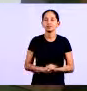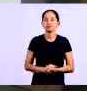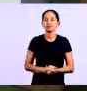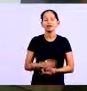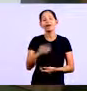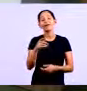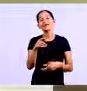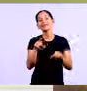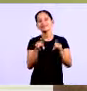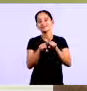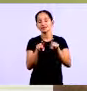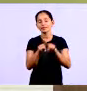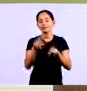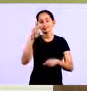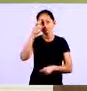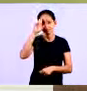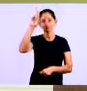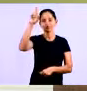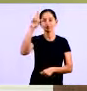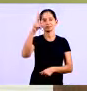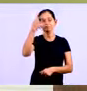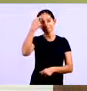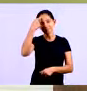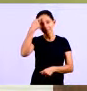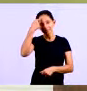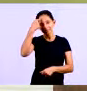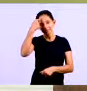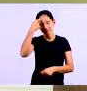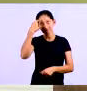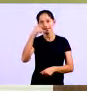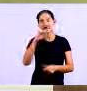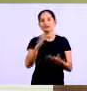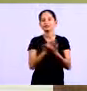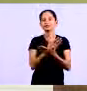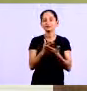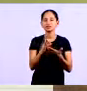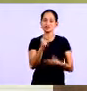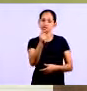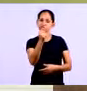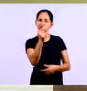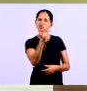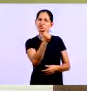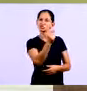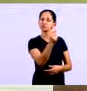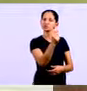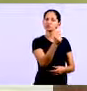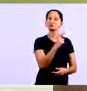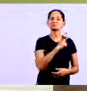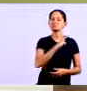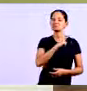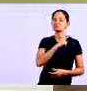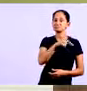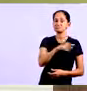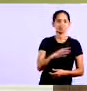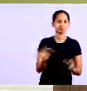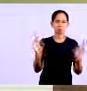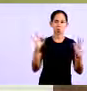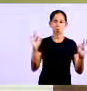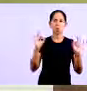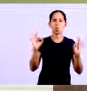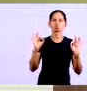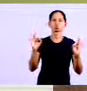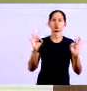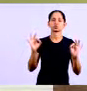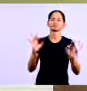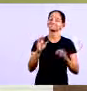cara pensa tem empresários que pensam realmente assim e às vezes tem bastante recurso em caixa ou tem dinheiro em caixa fala nossa tá dando luc